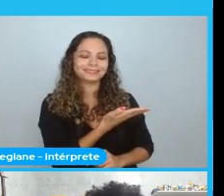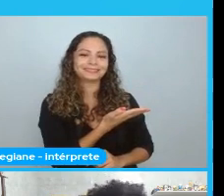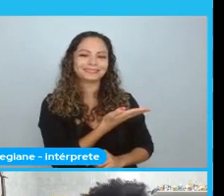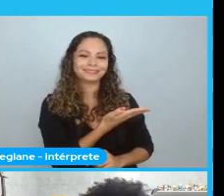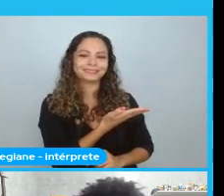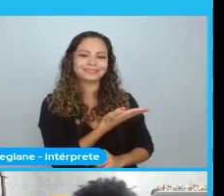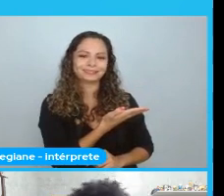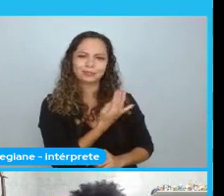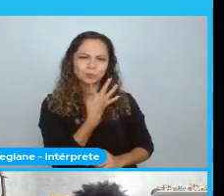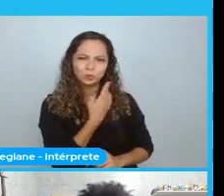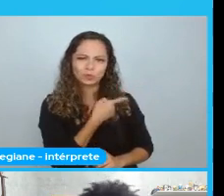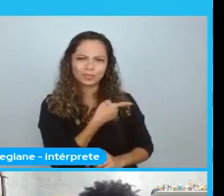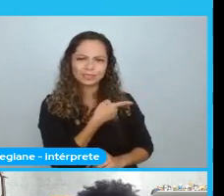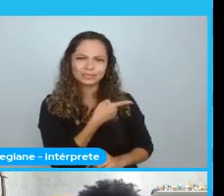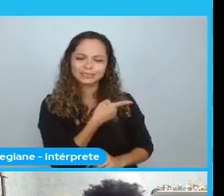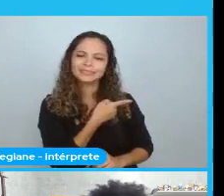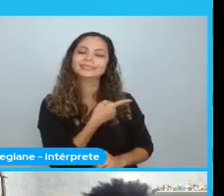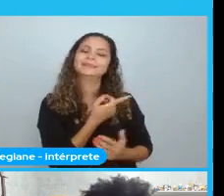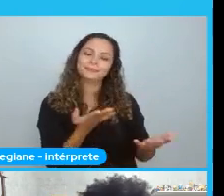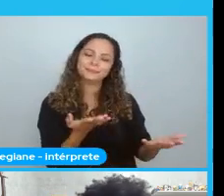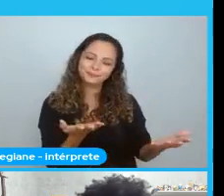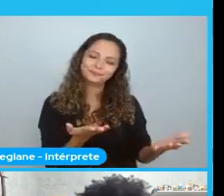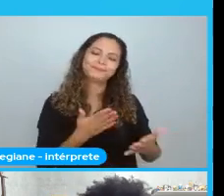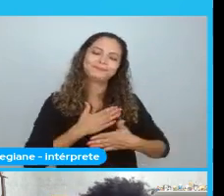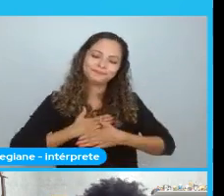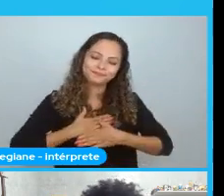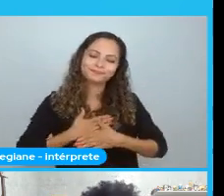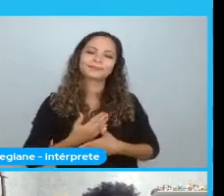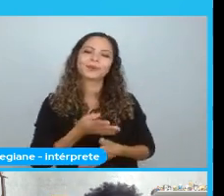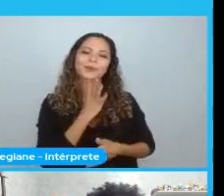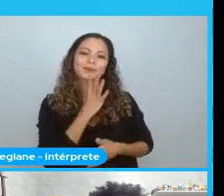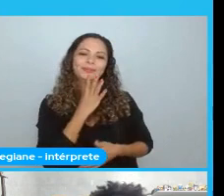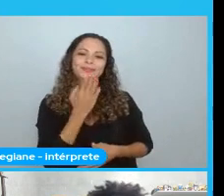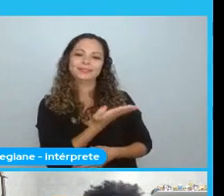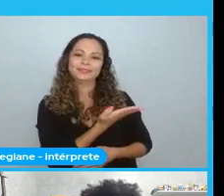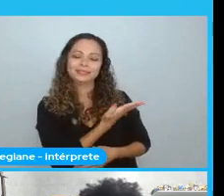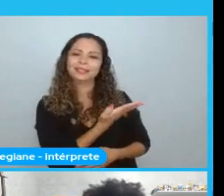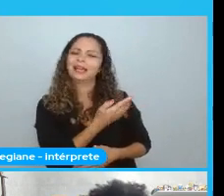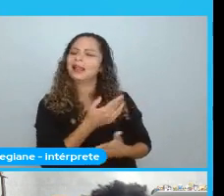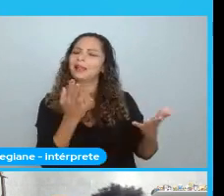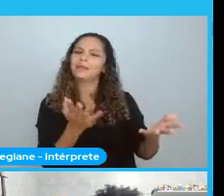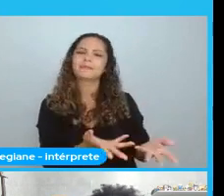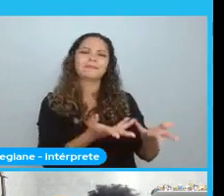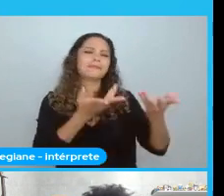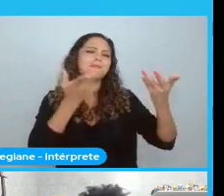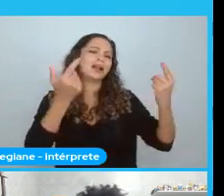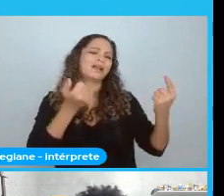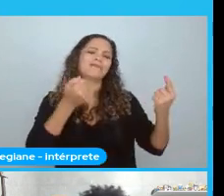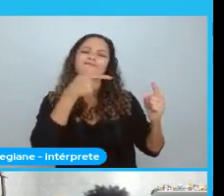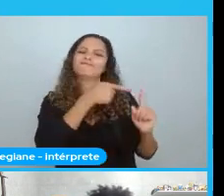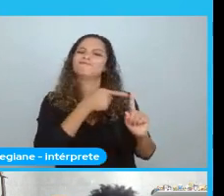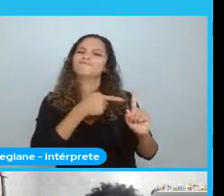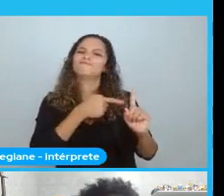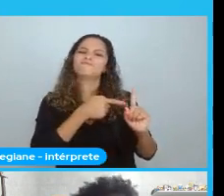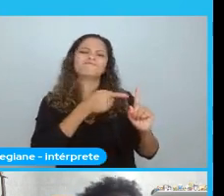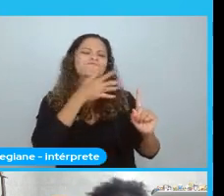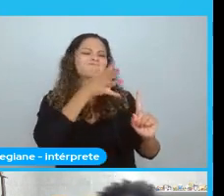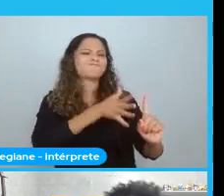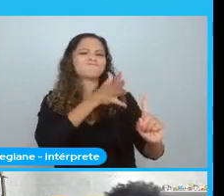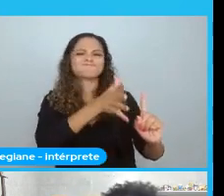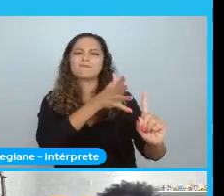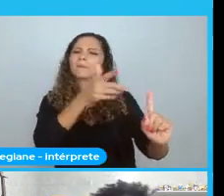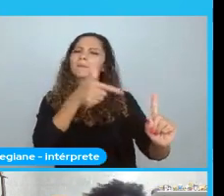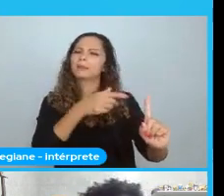Quem não conhece a Ana Dulce. Ou quem não tem o prazer de conhecer. Ou ouvir a Ana Dulce. Está perdendo muito. Porque ela é extremamente maravilhosa. E ela é super